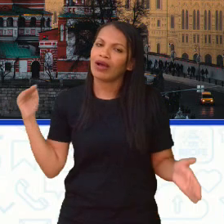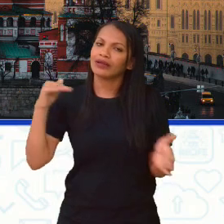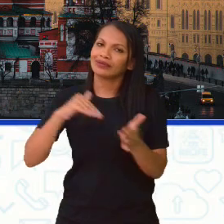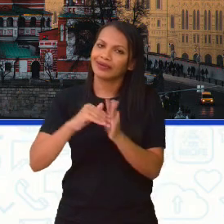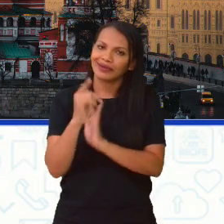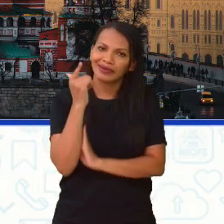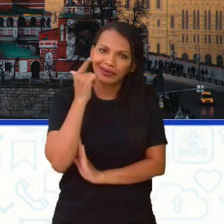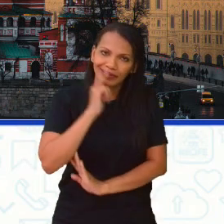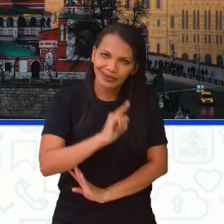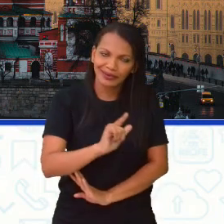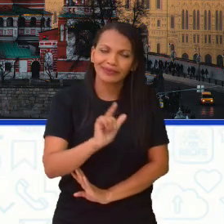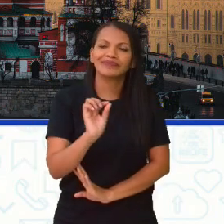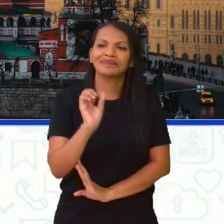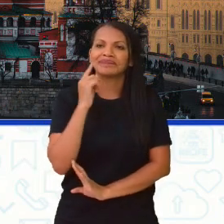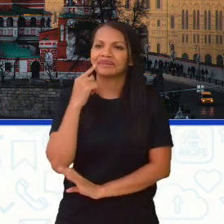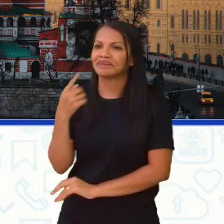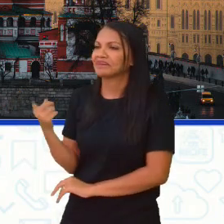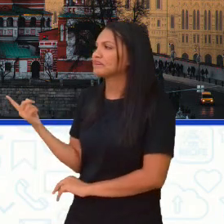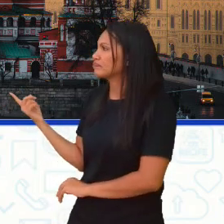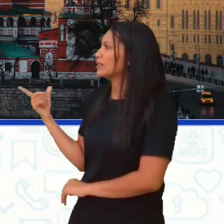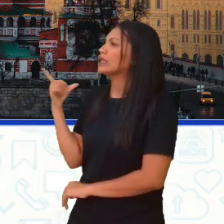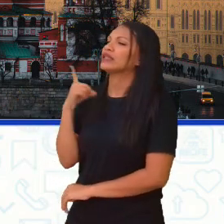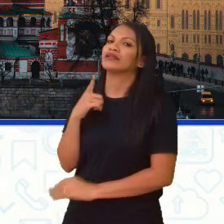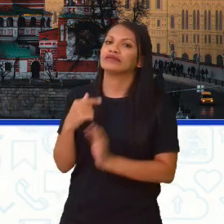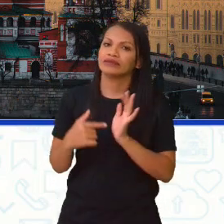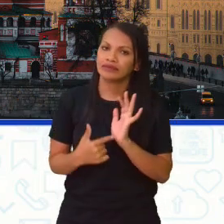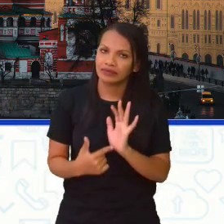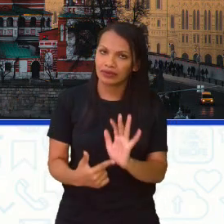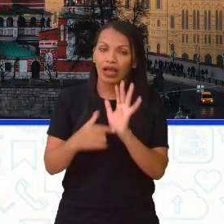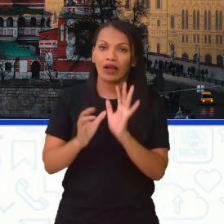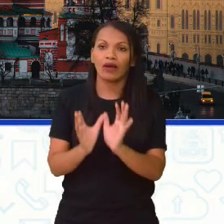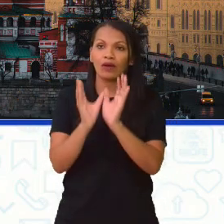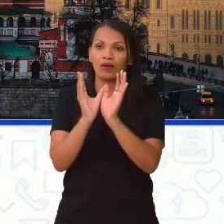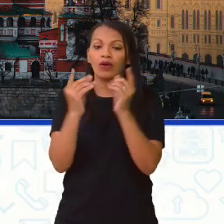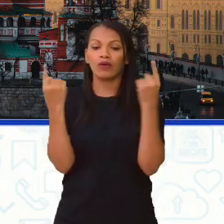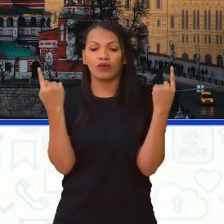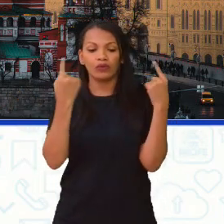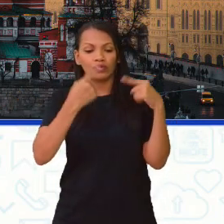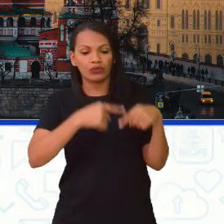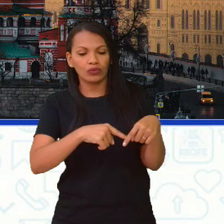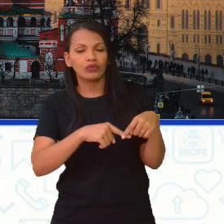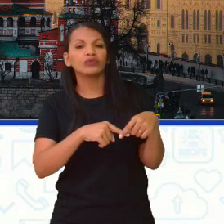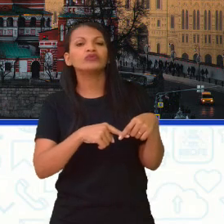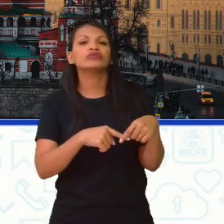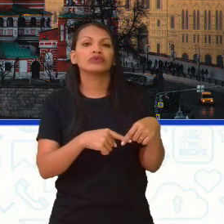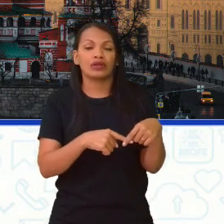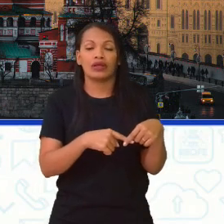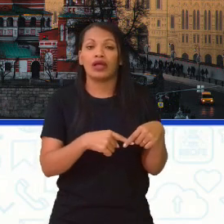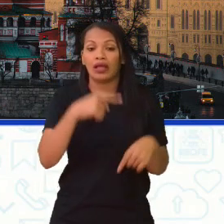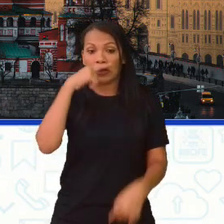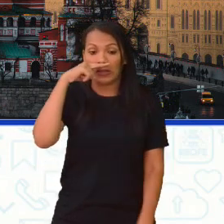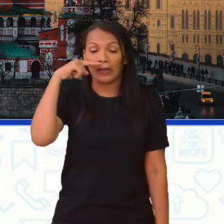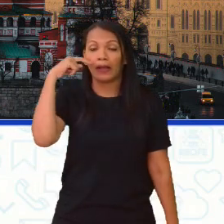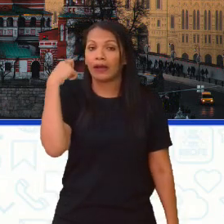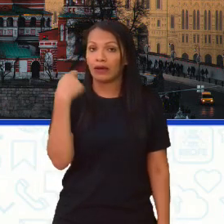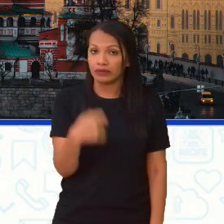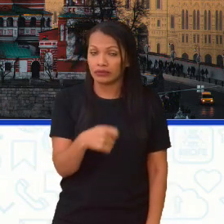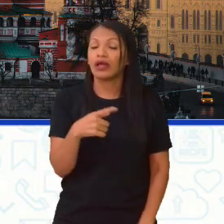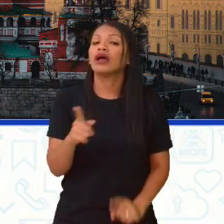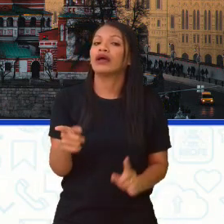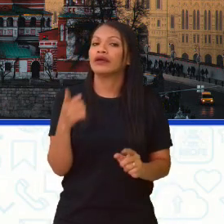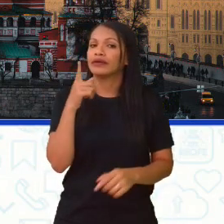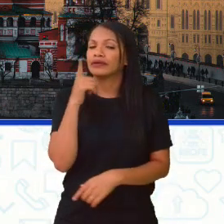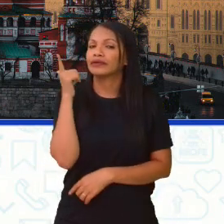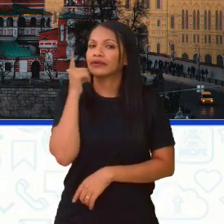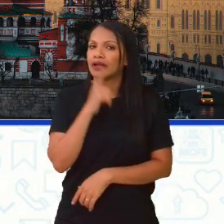a gente tem a estreia. E o Brasil estreou nessa Copa contra a Rússia e ganhou por 2x0. Já foi uma alívia, né?